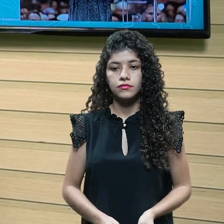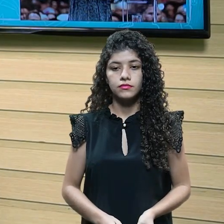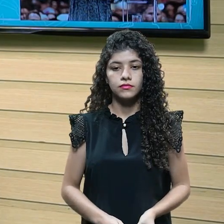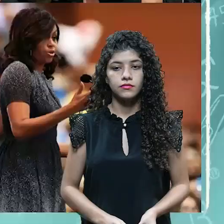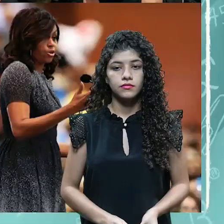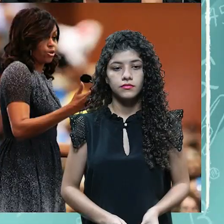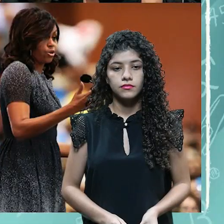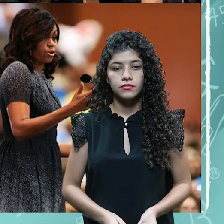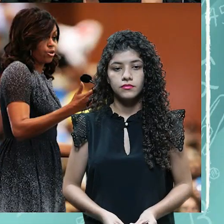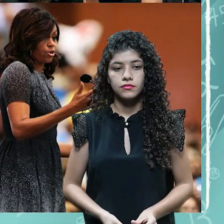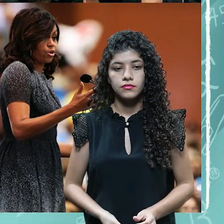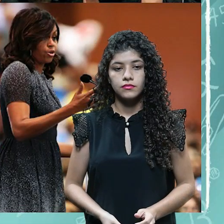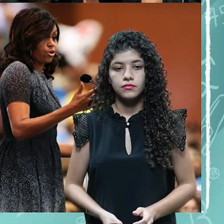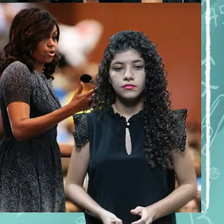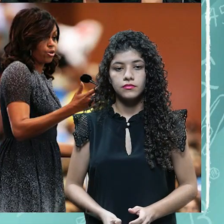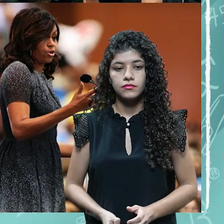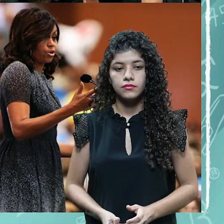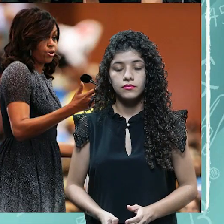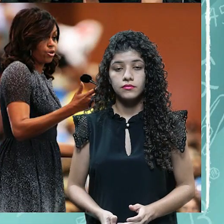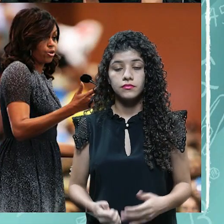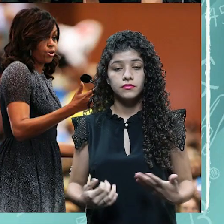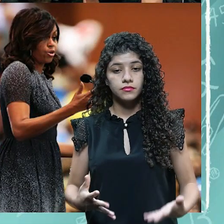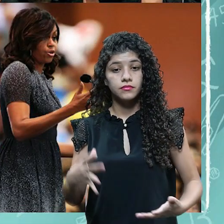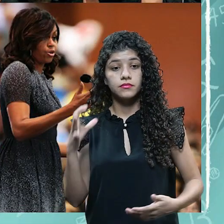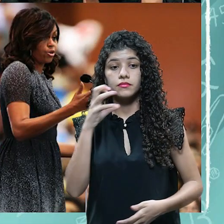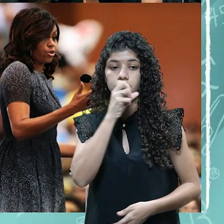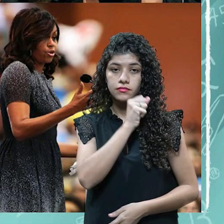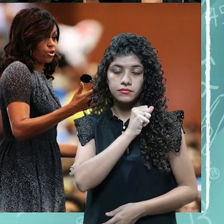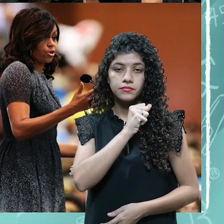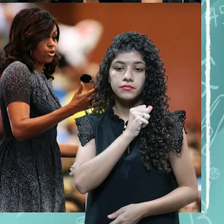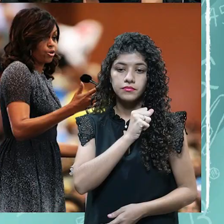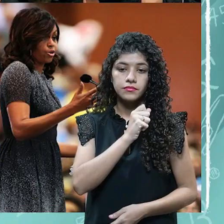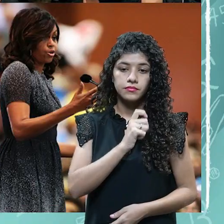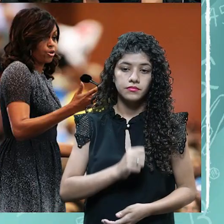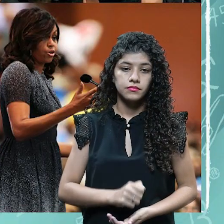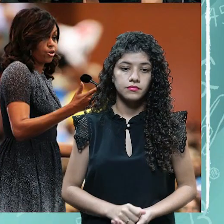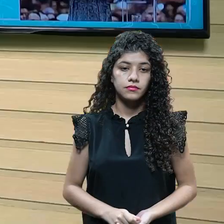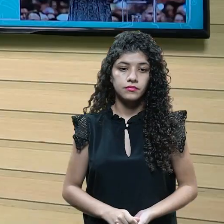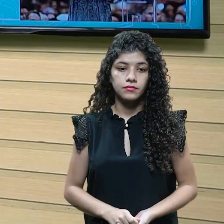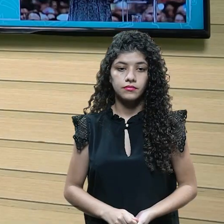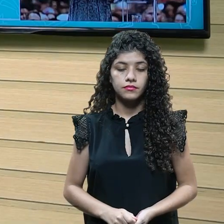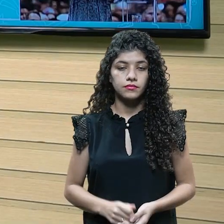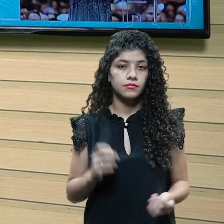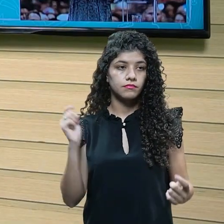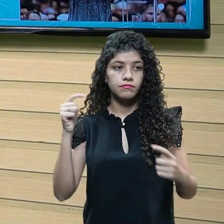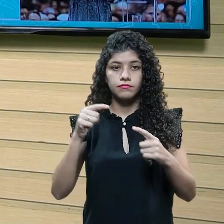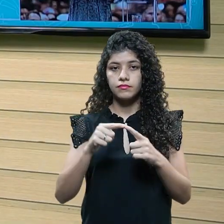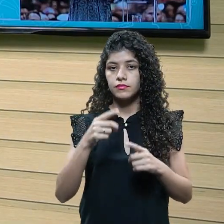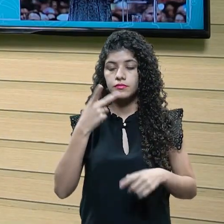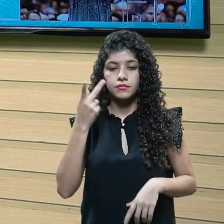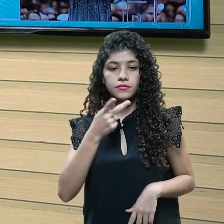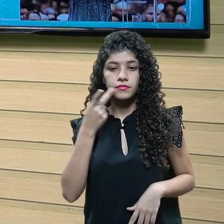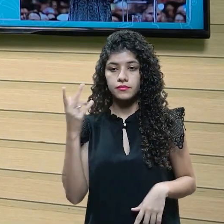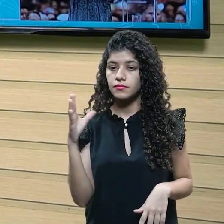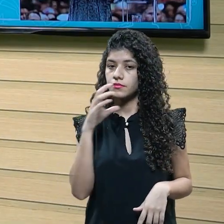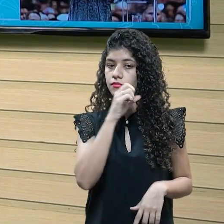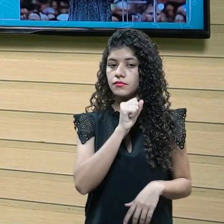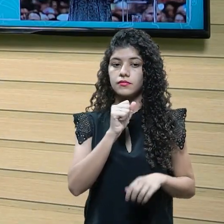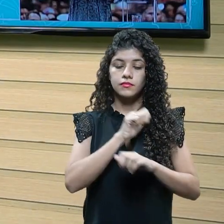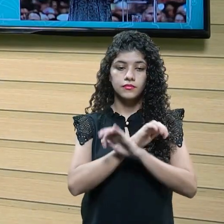nisso. E ser sucinto, claro, sem exageros. Objetivo e claro.